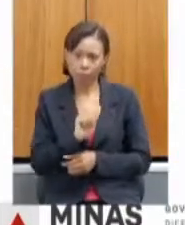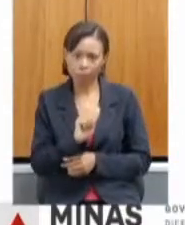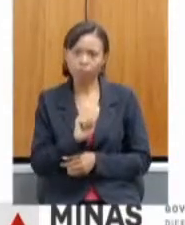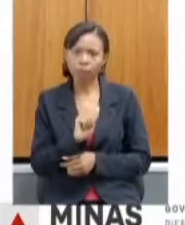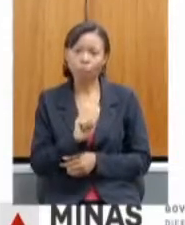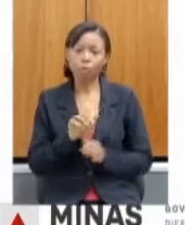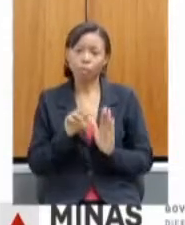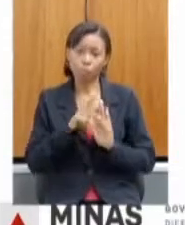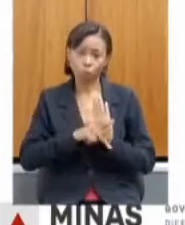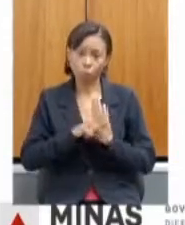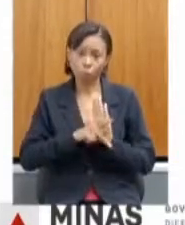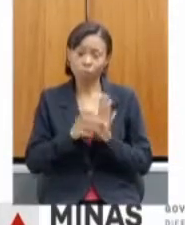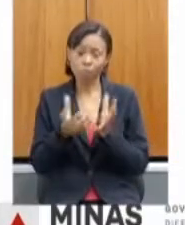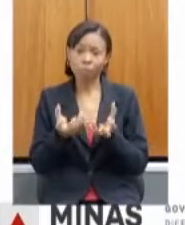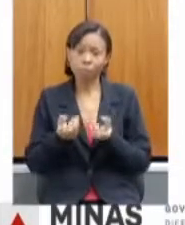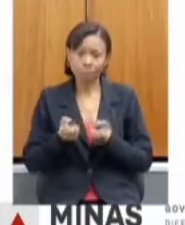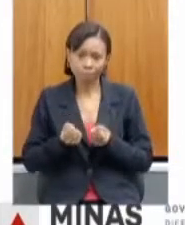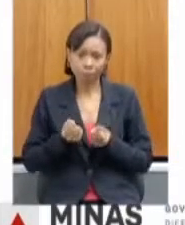Pode passar?